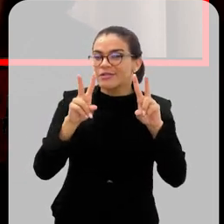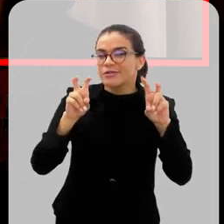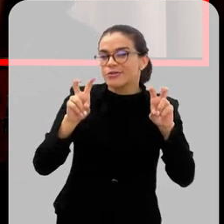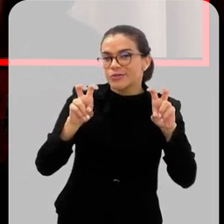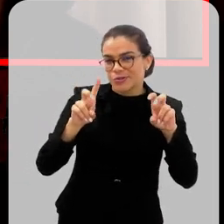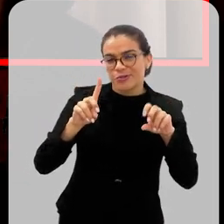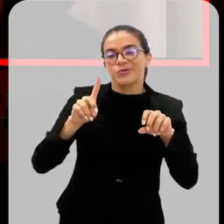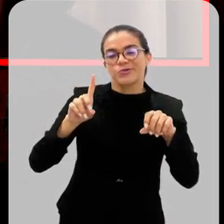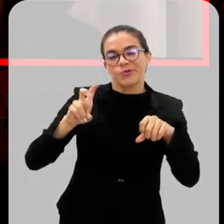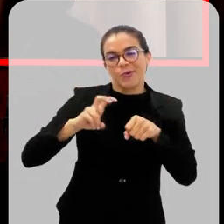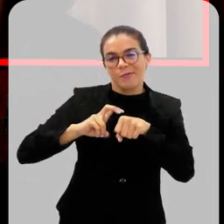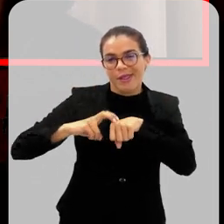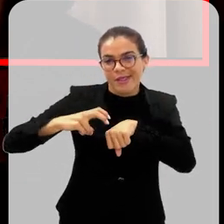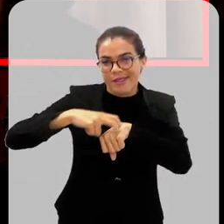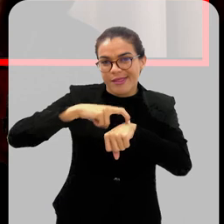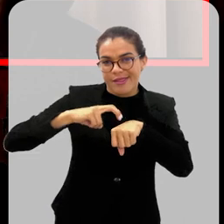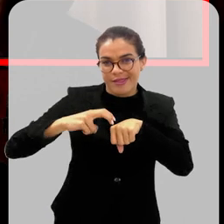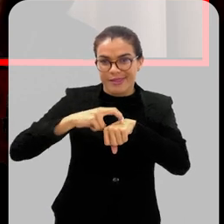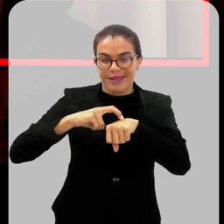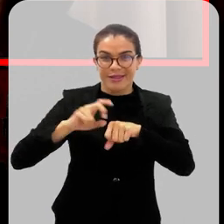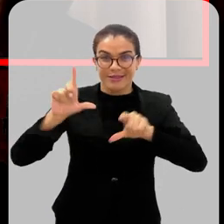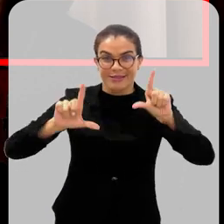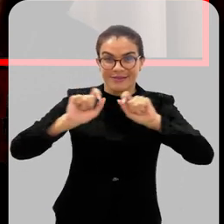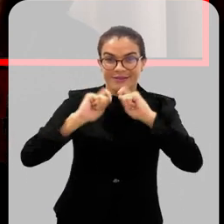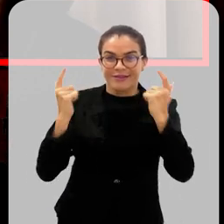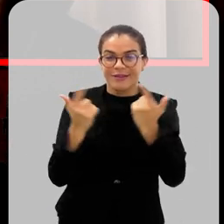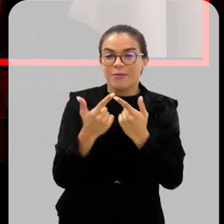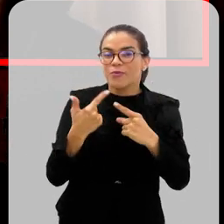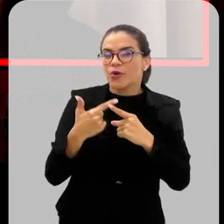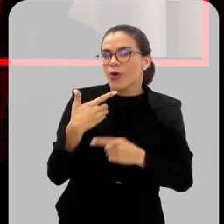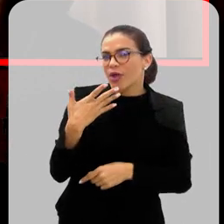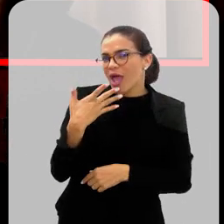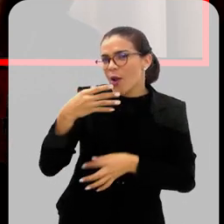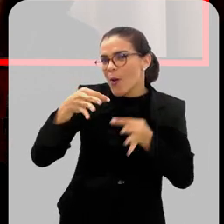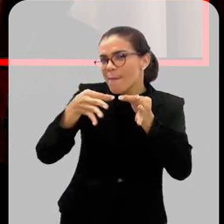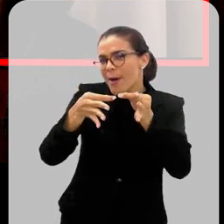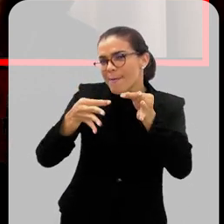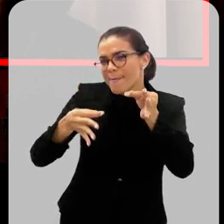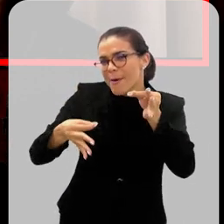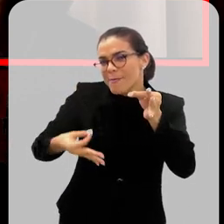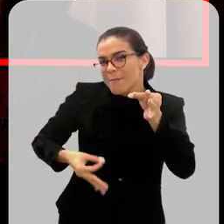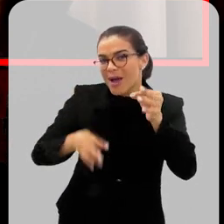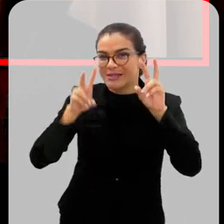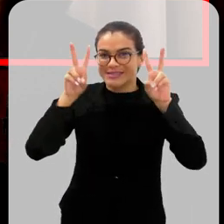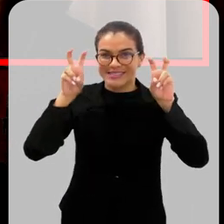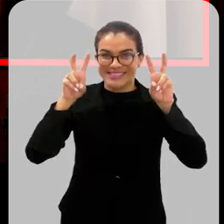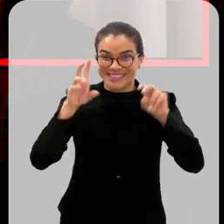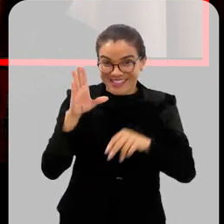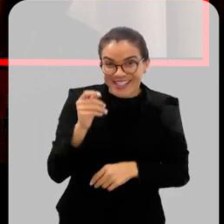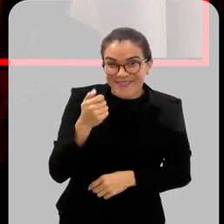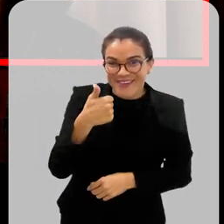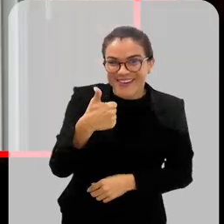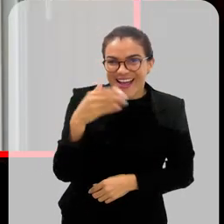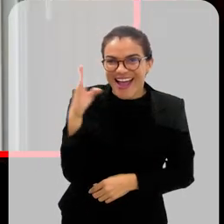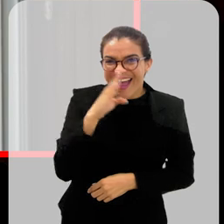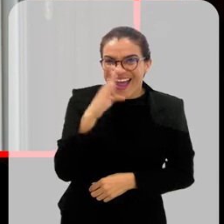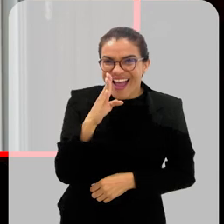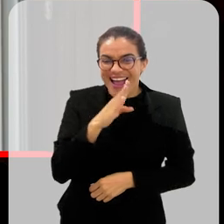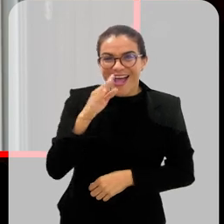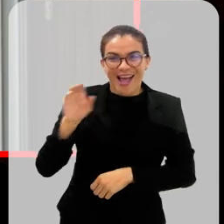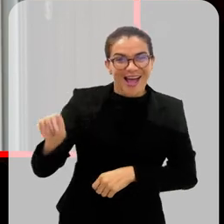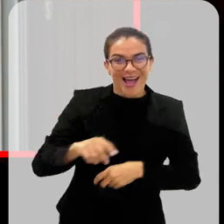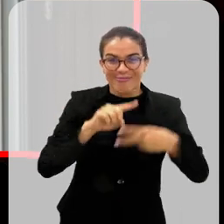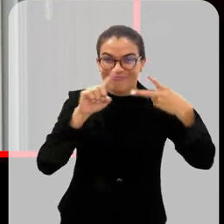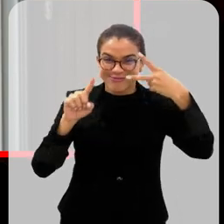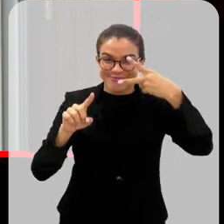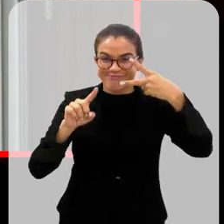sobre a dengue no debate virtual da TV Alerje, porque eu quero desenvolver mais esse tema com você. Tá bom, Sara? Já já